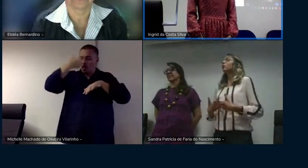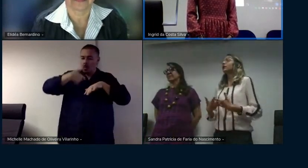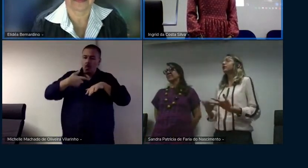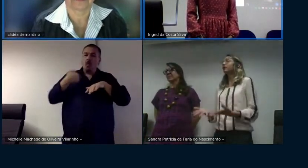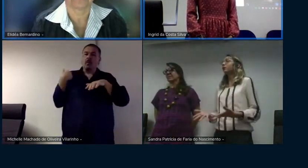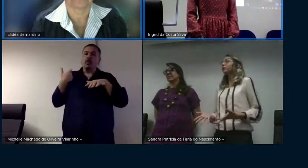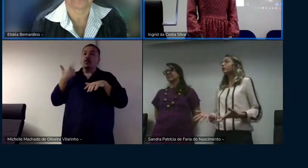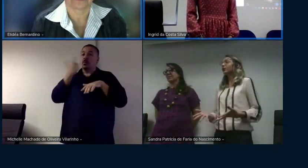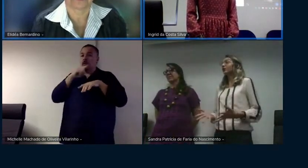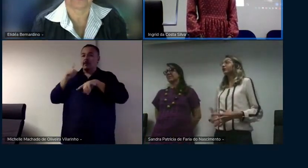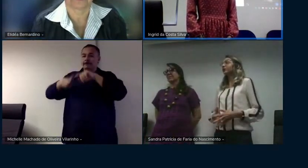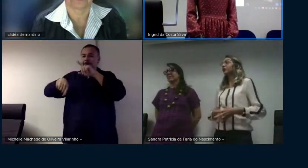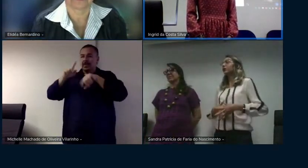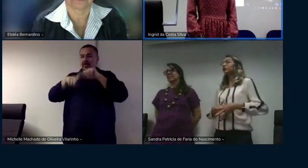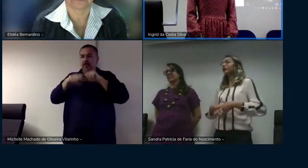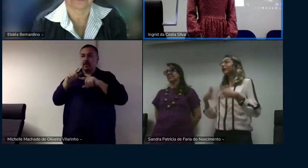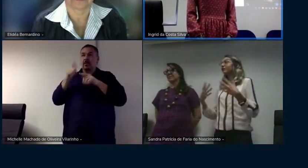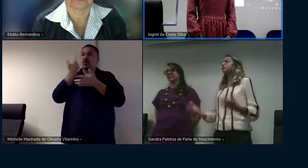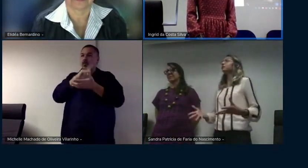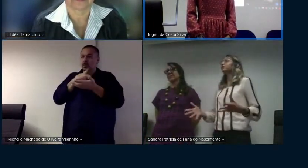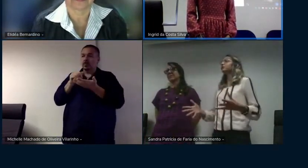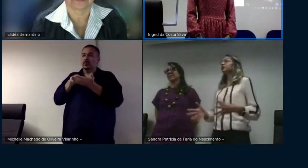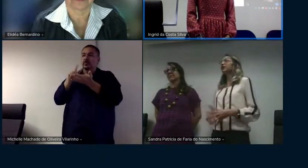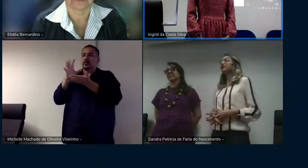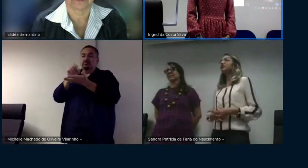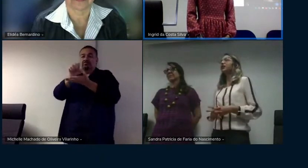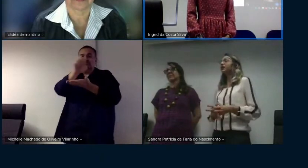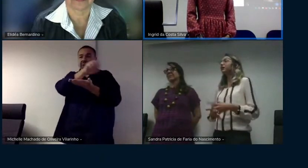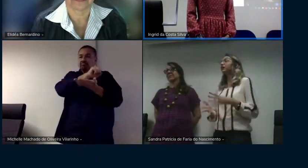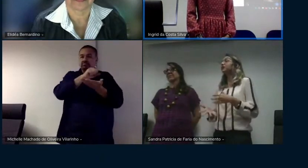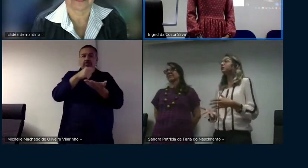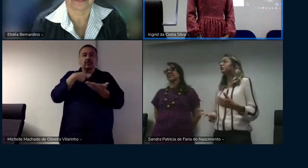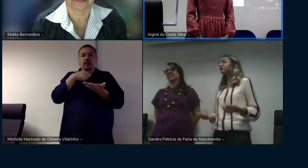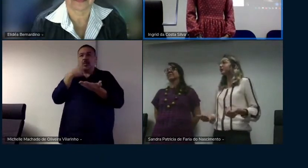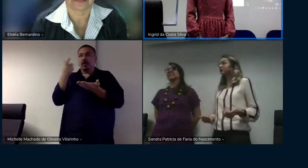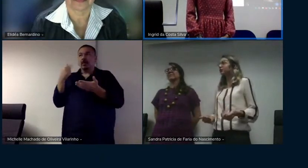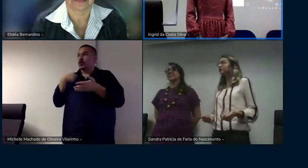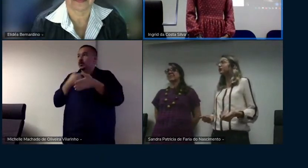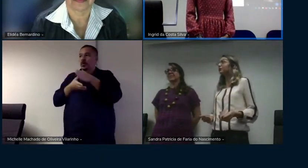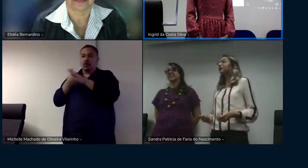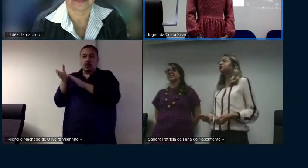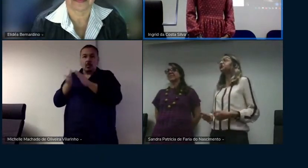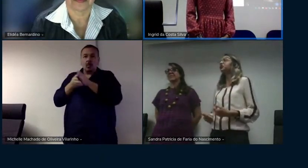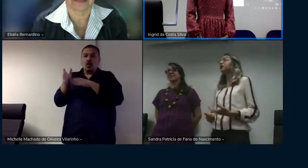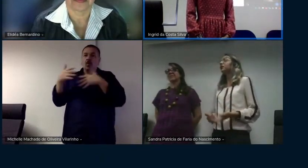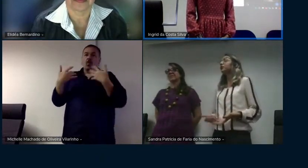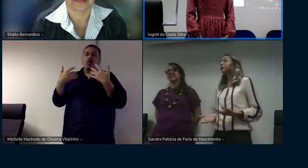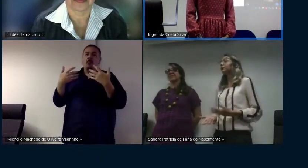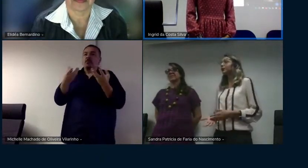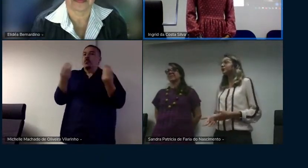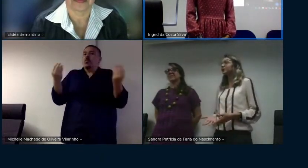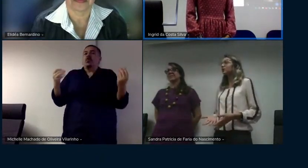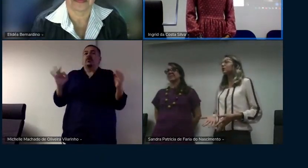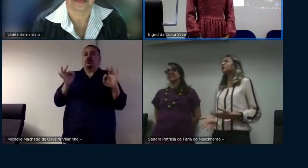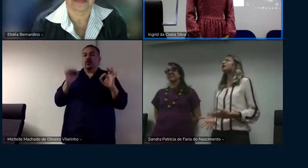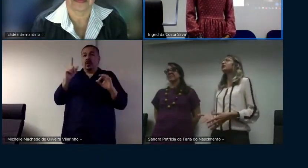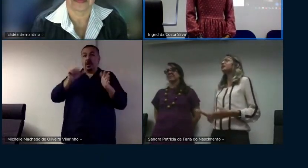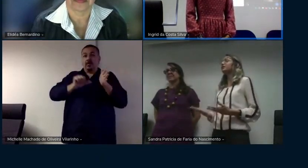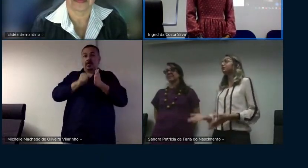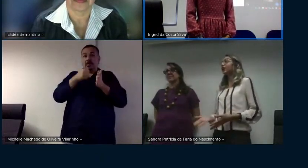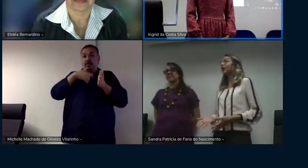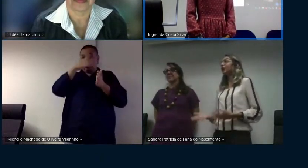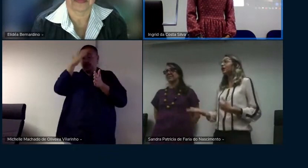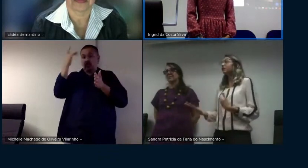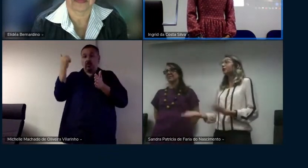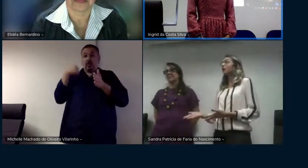conseguiu o material bibliográfico que eu falava assim pra você sem grandes orientações né porque a gente foi a primeira pessoa